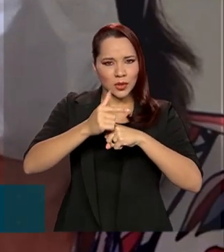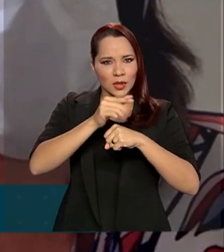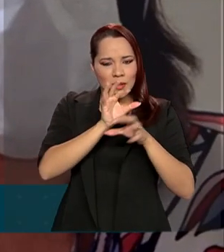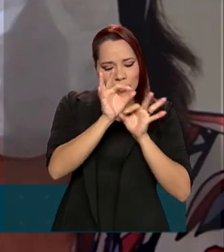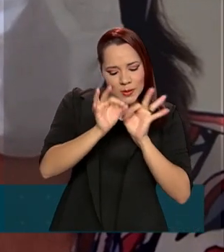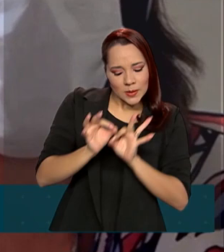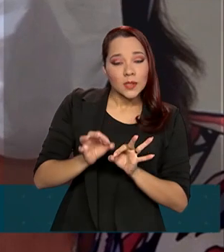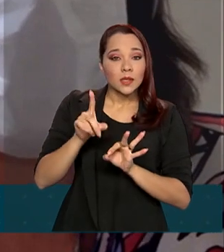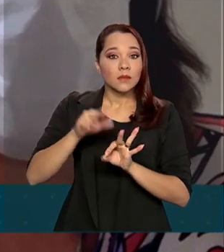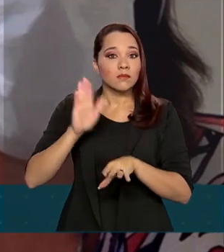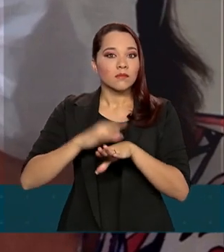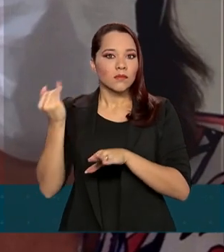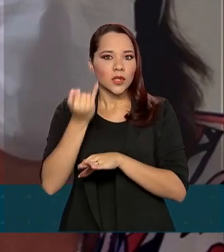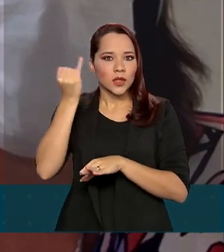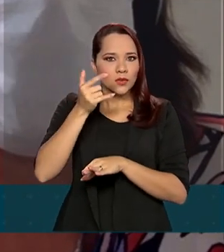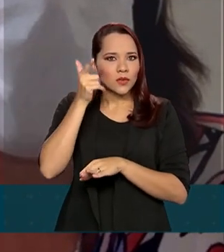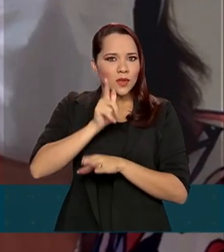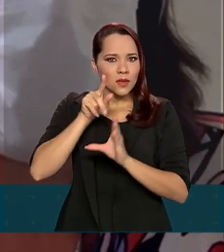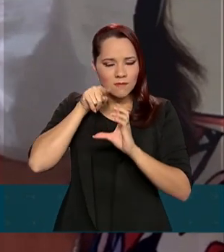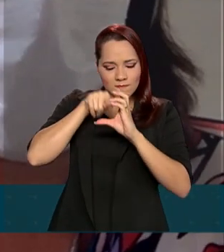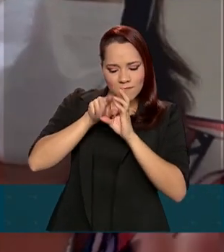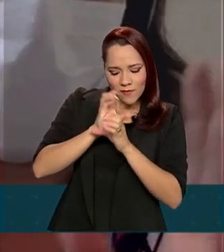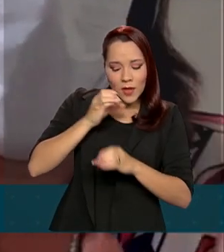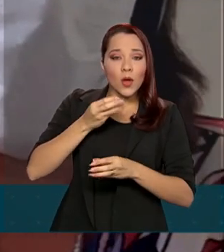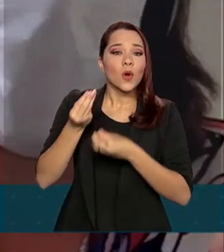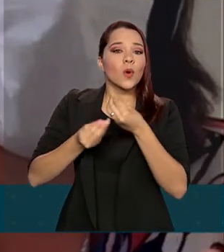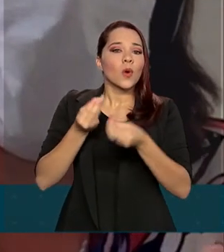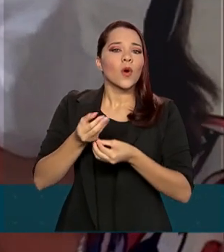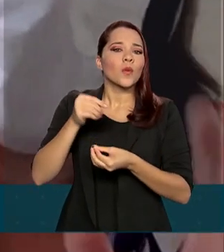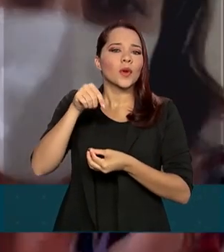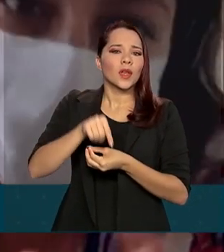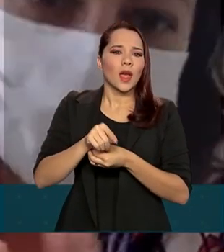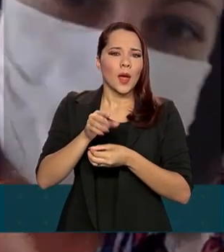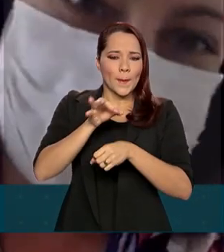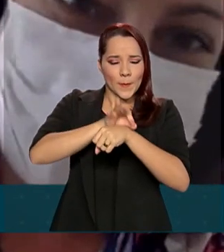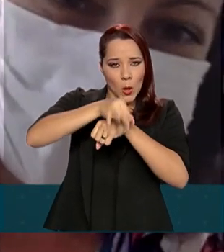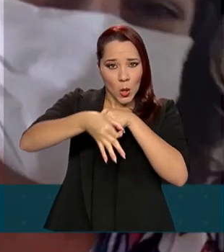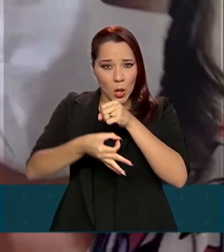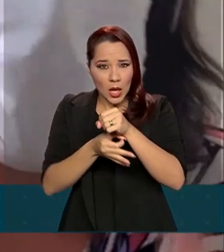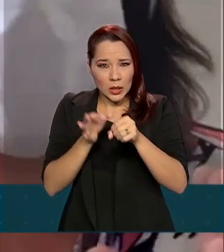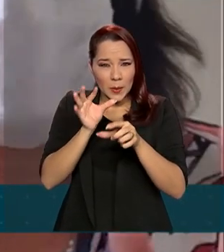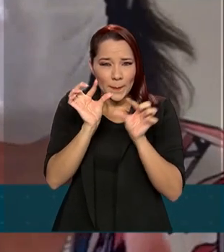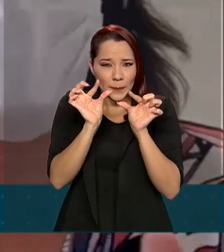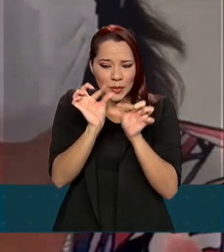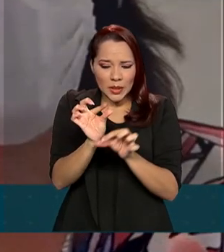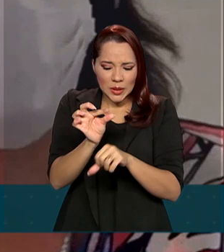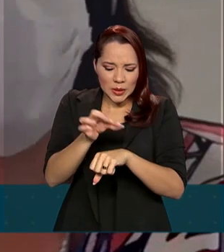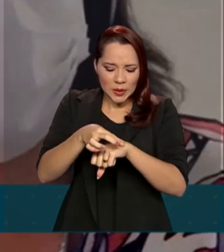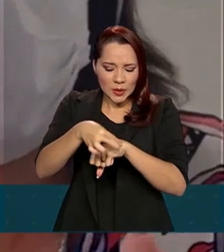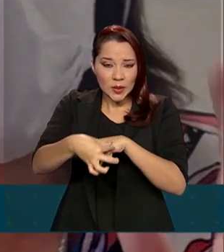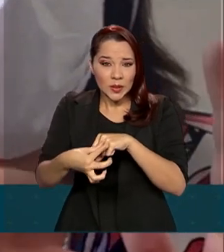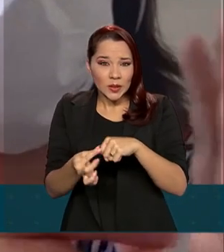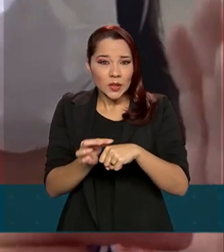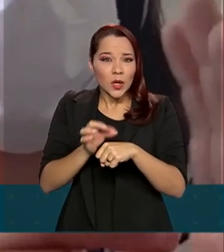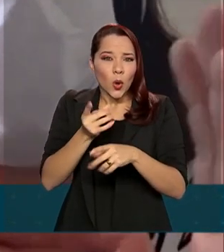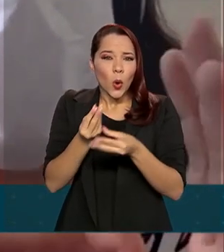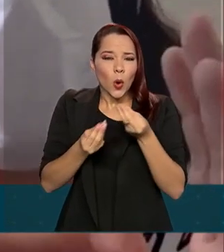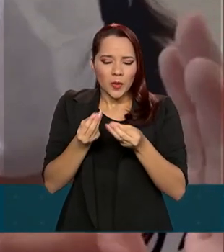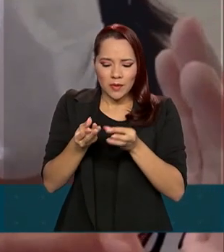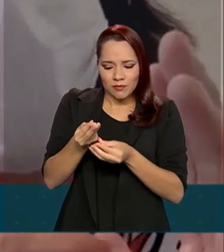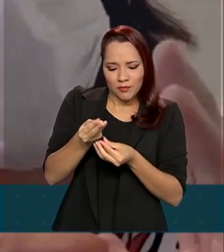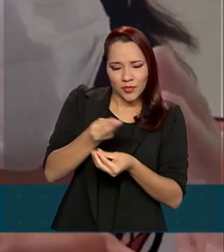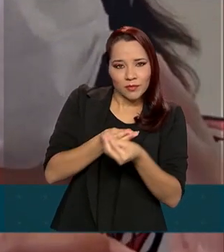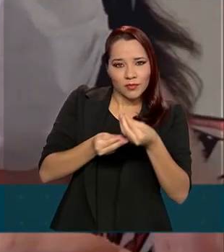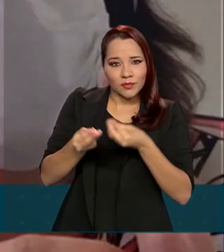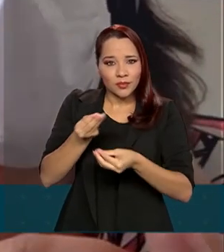importante, a gente consegue ver como fármacos, que são moléculas menores ainda que essa proteína, eles interagem com